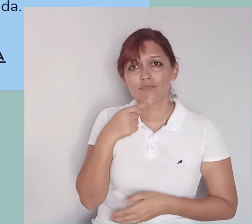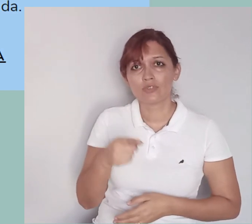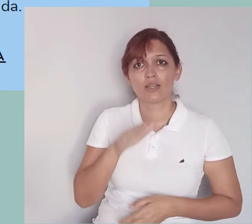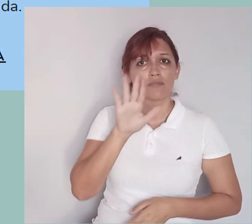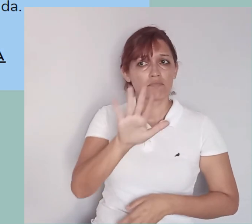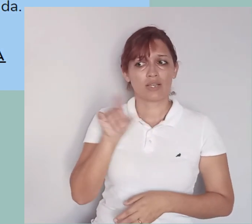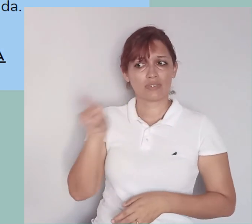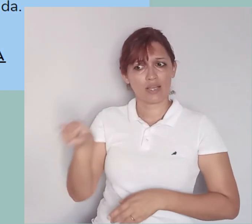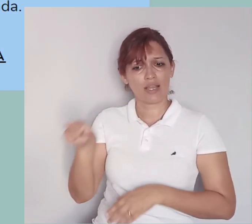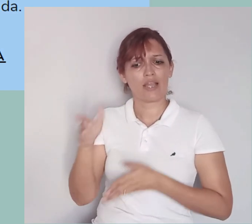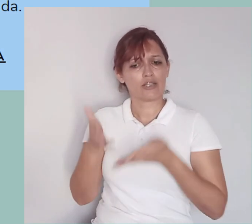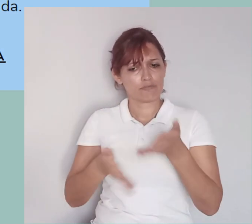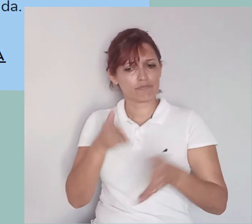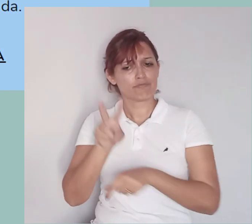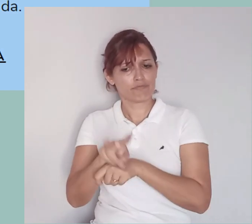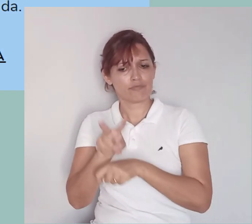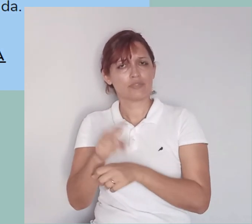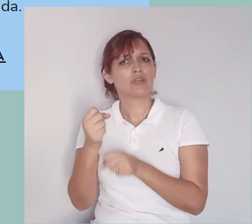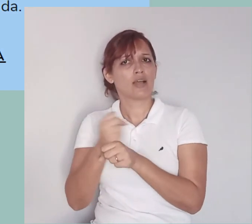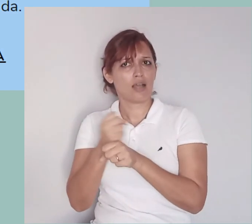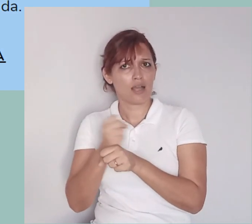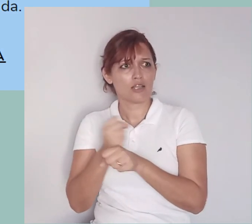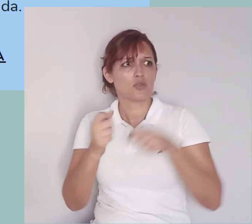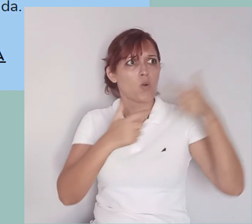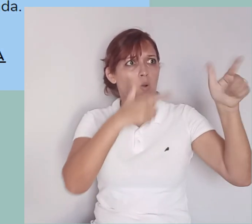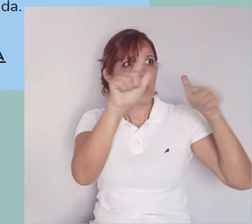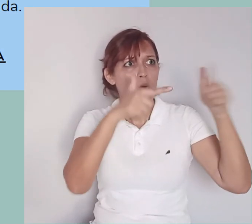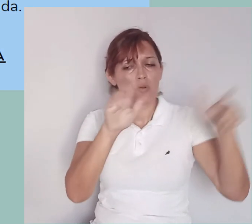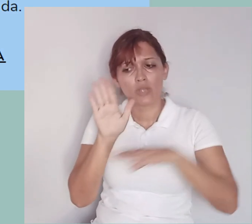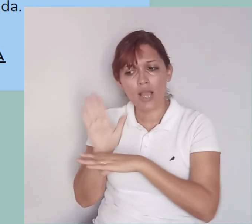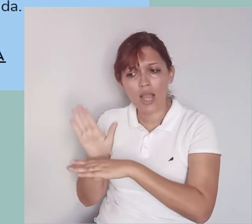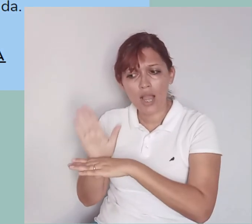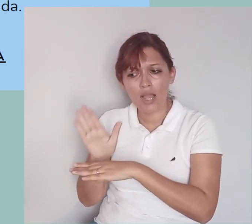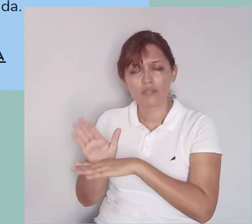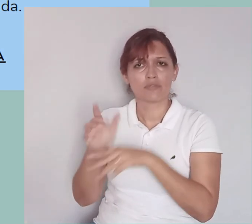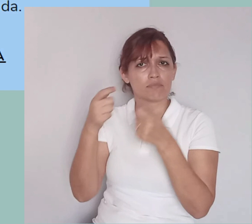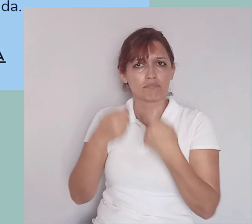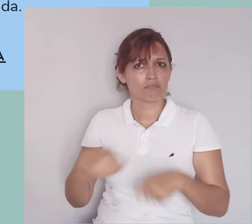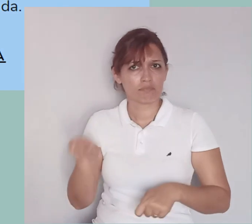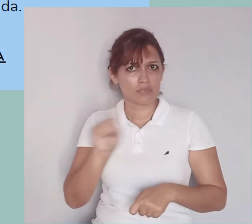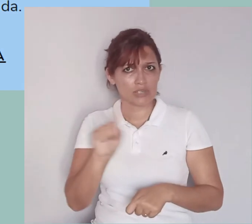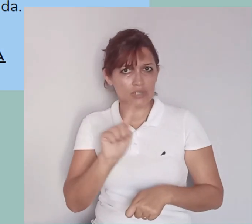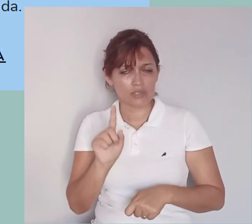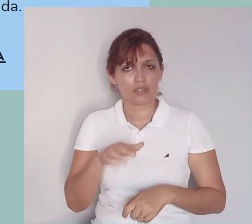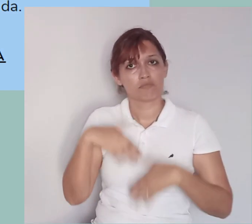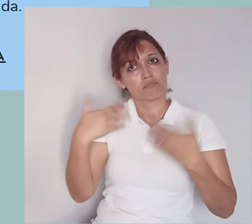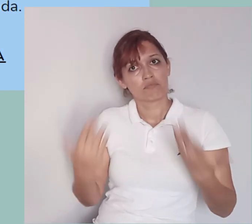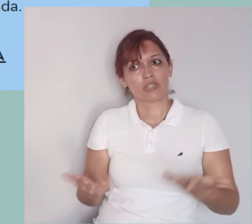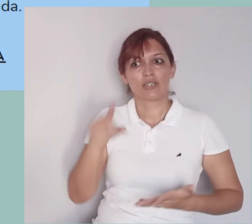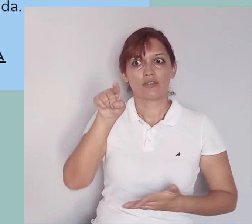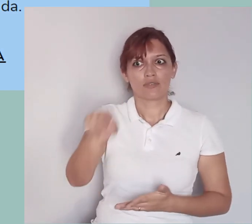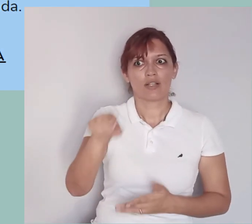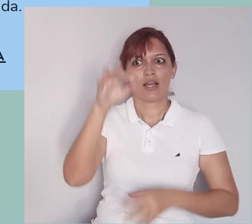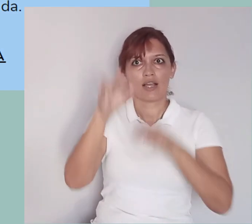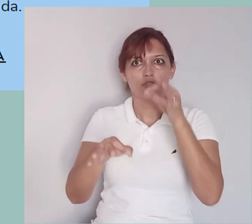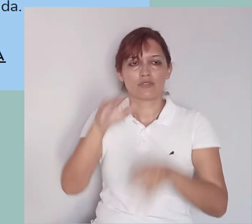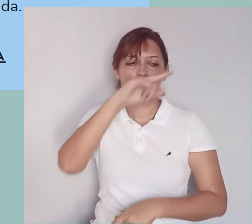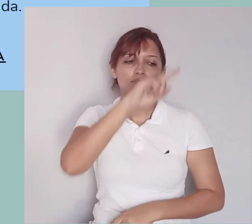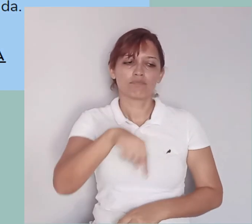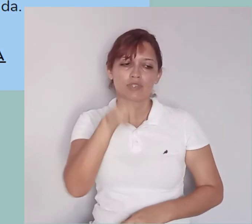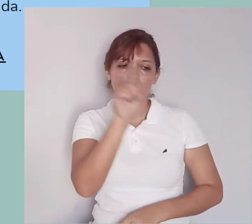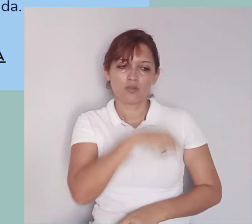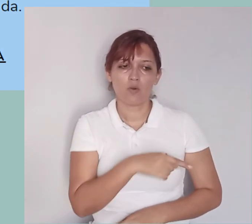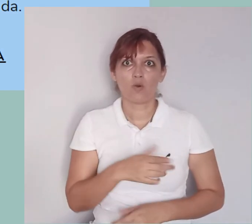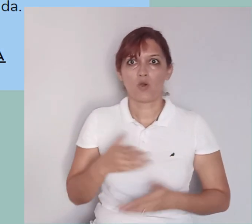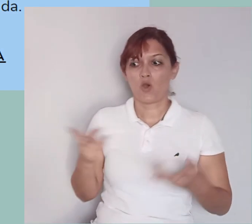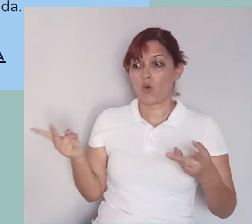Visto que a mãe já cuidava da criança por vários anos sem a necessidade de grandes intervenções por parte de terceiros,